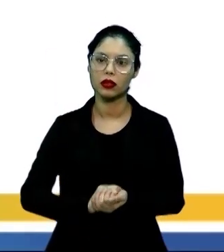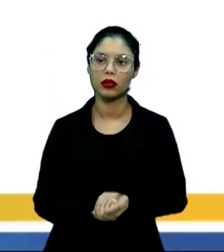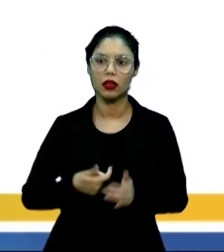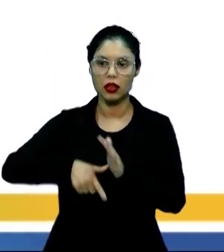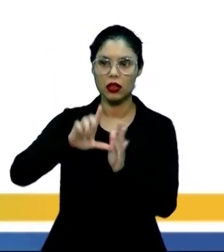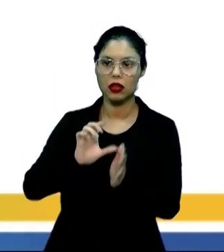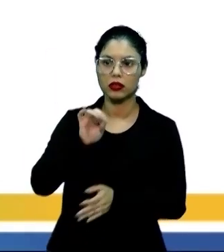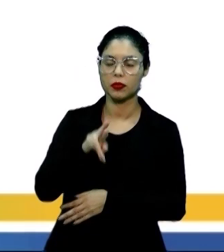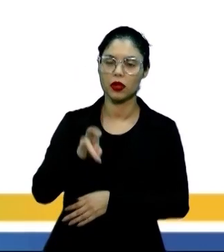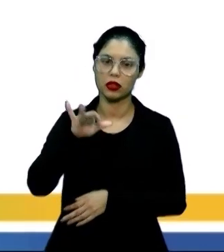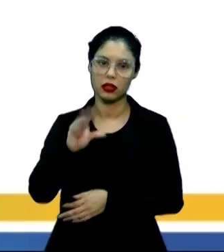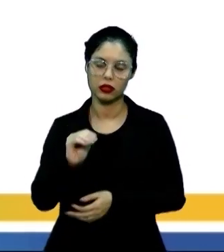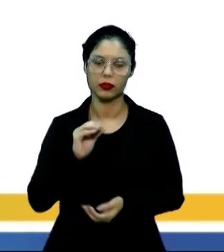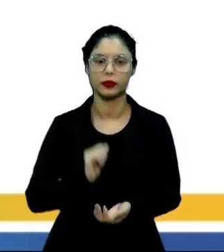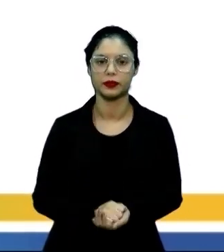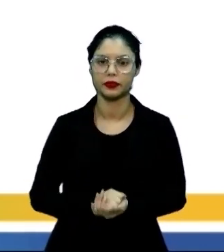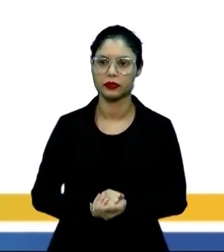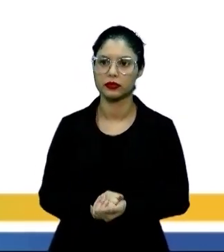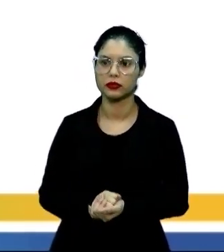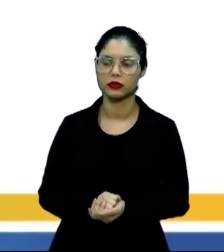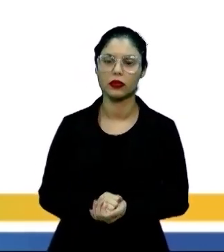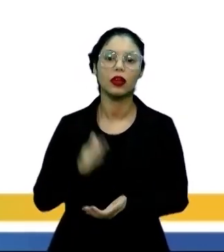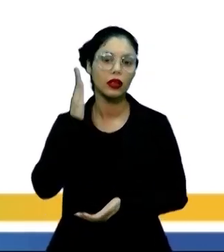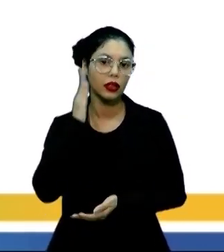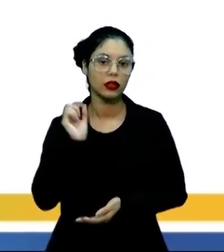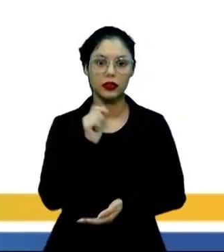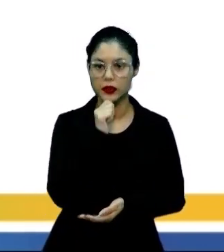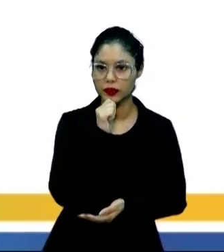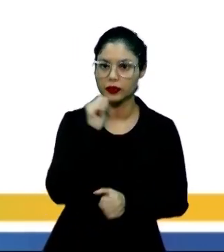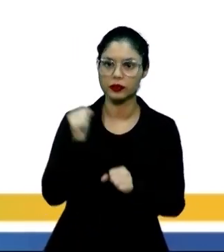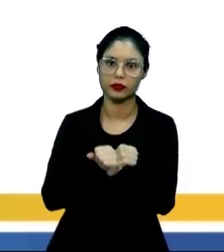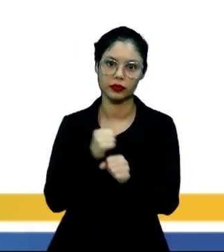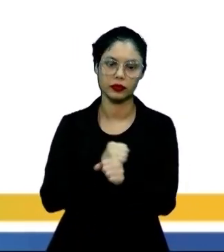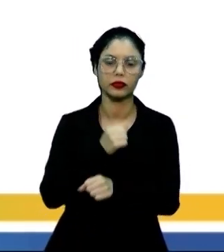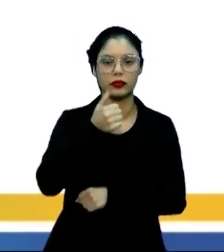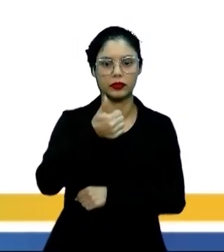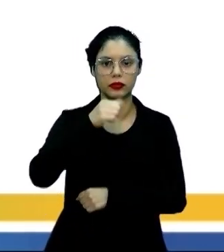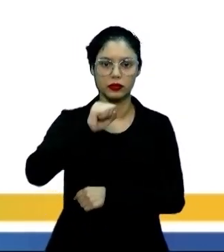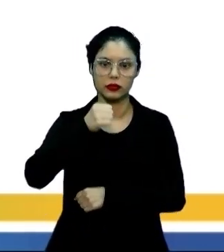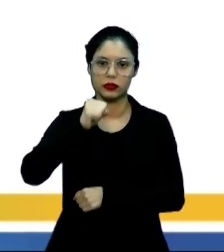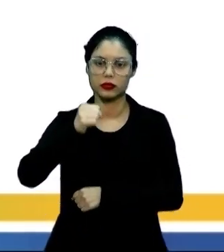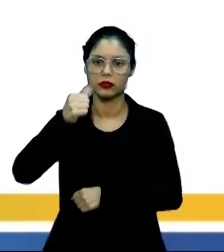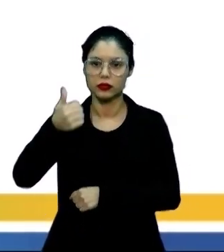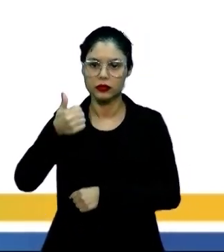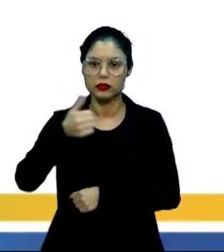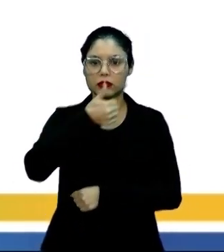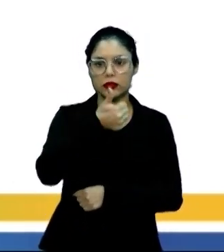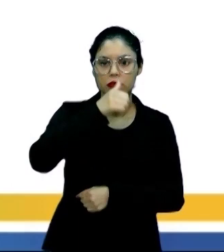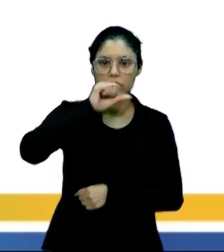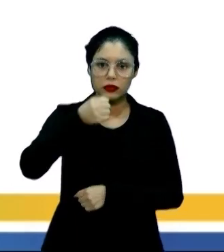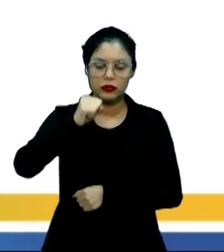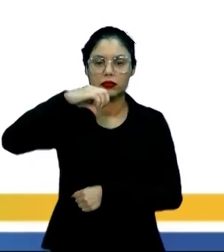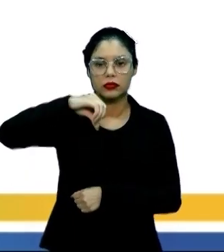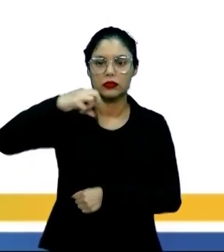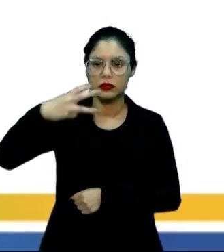e antes do simbolismo, compreendendo os anos de 1881 a